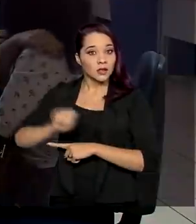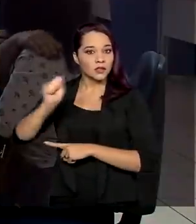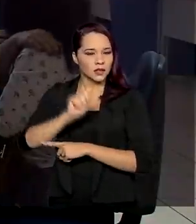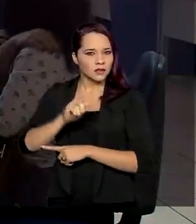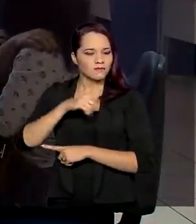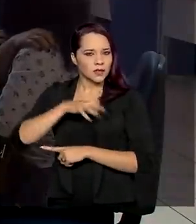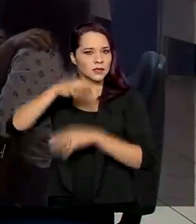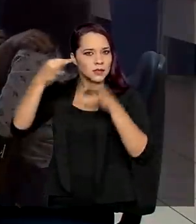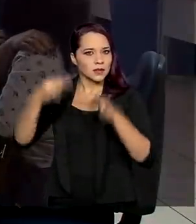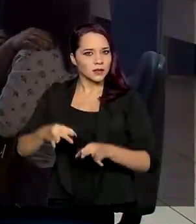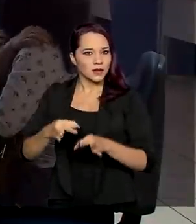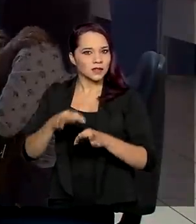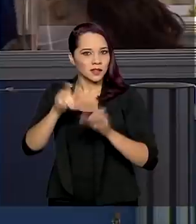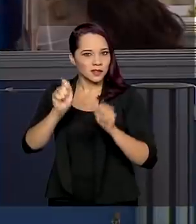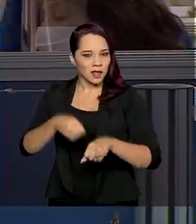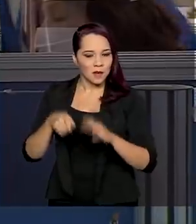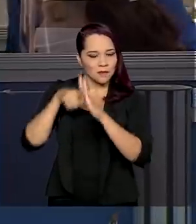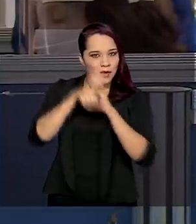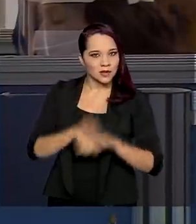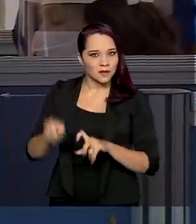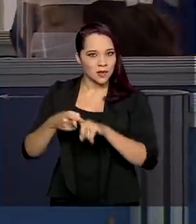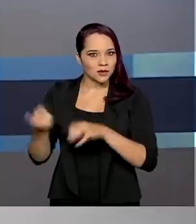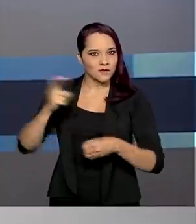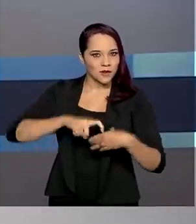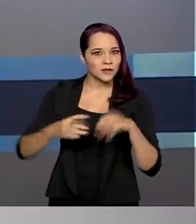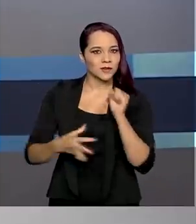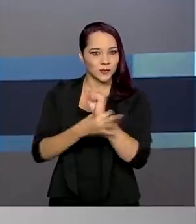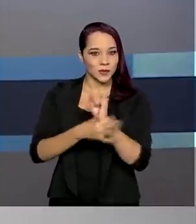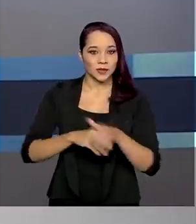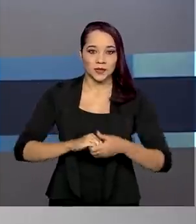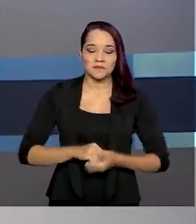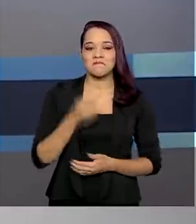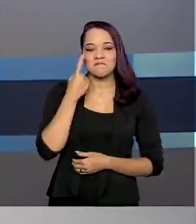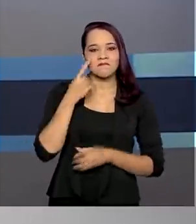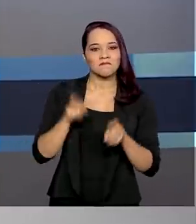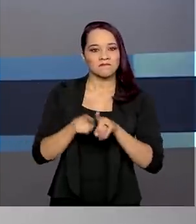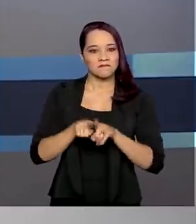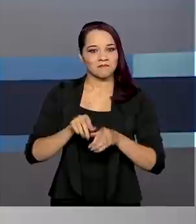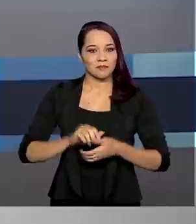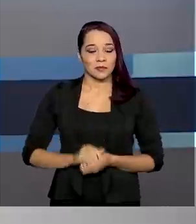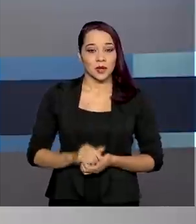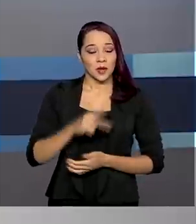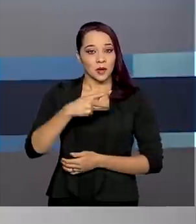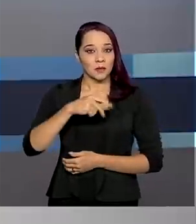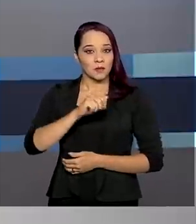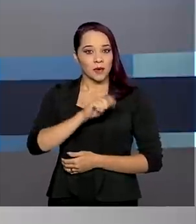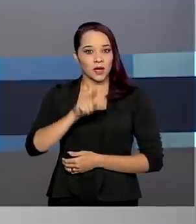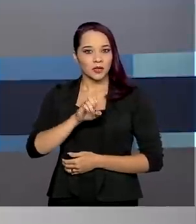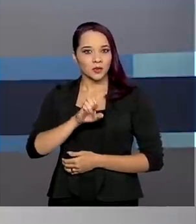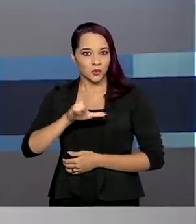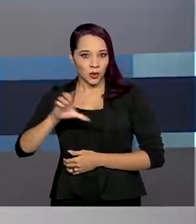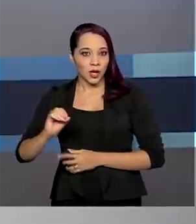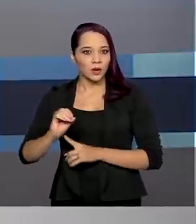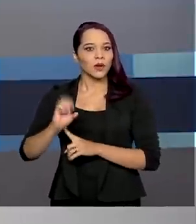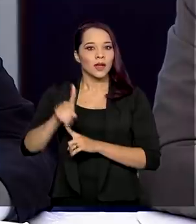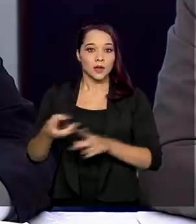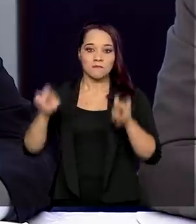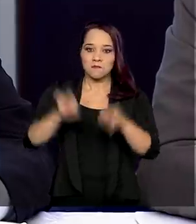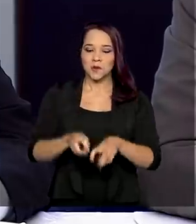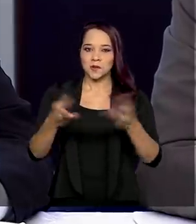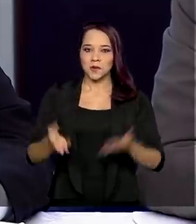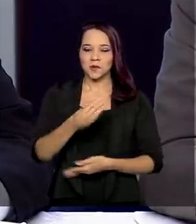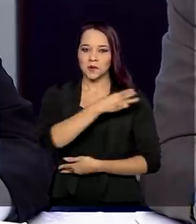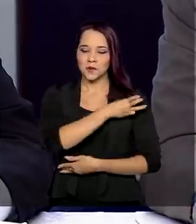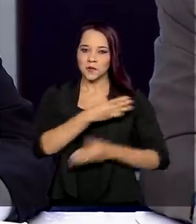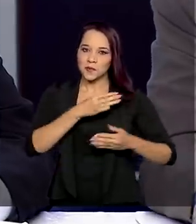para garantir o retorno das perícias médicas. E veja também, Eduardo Pazuello toma posse hoje como